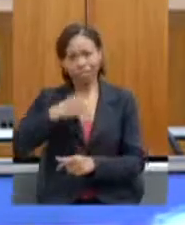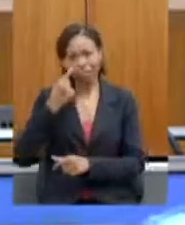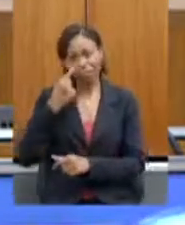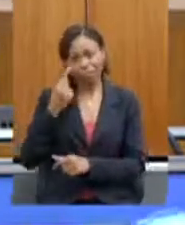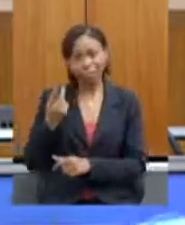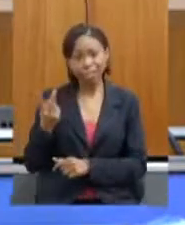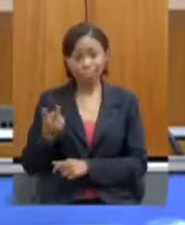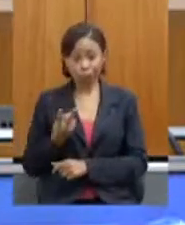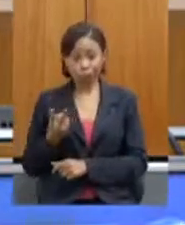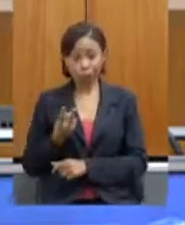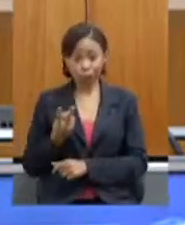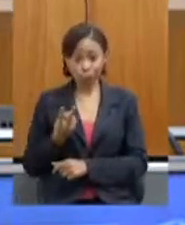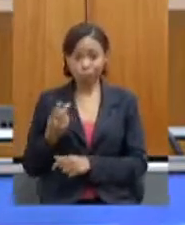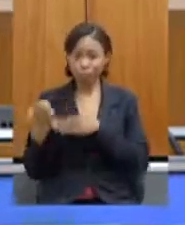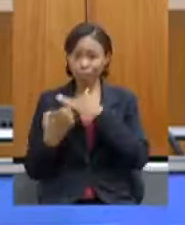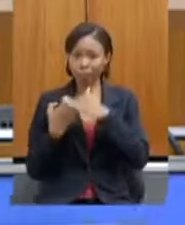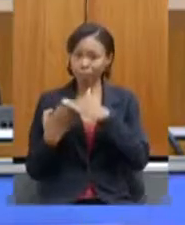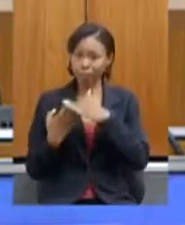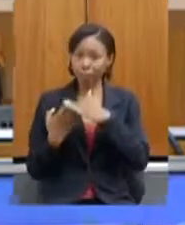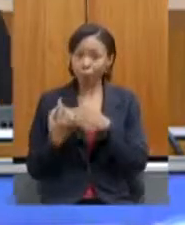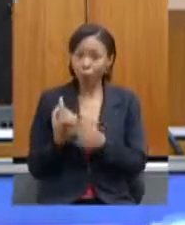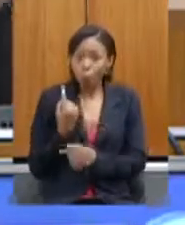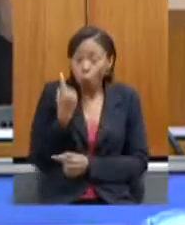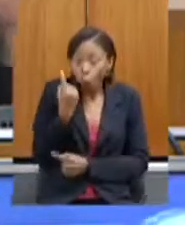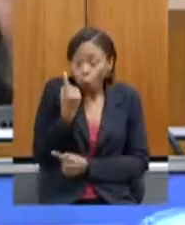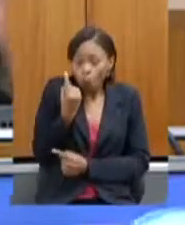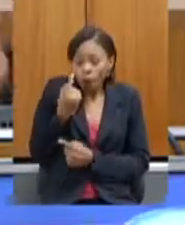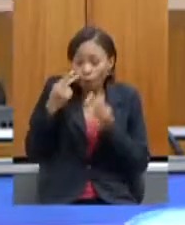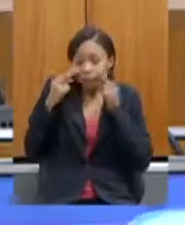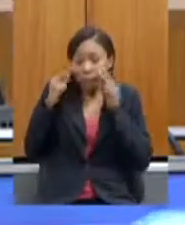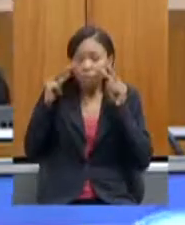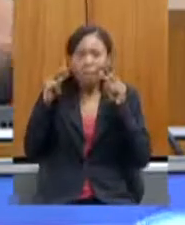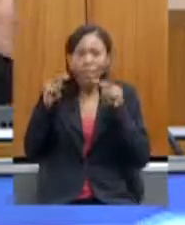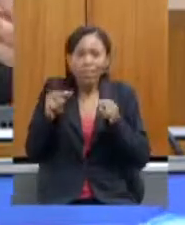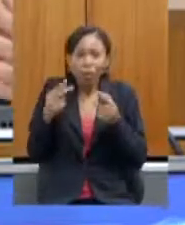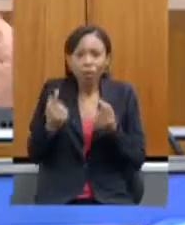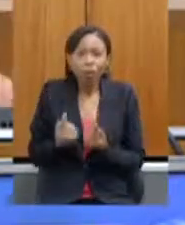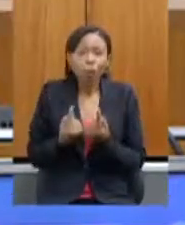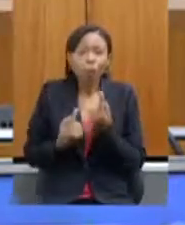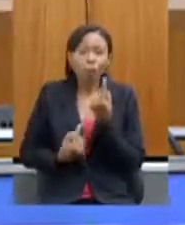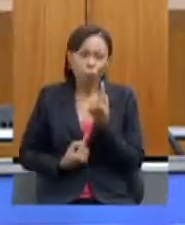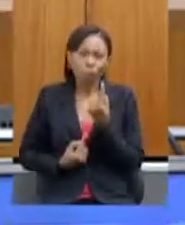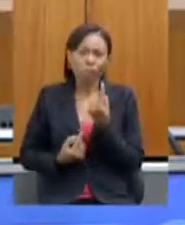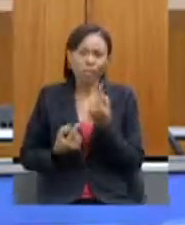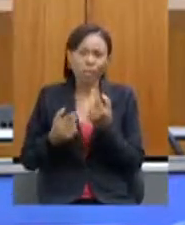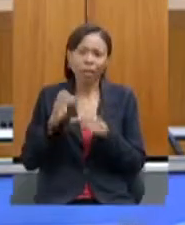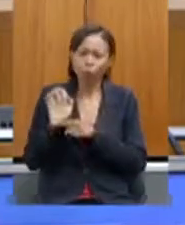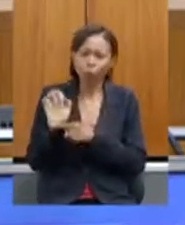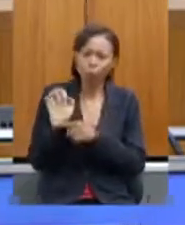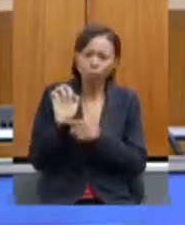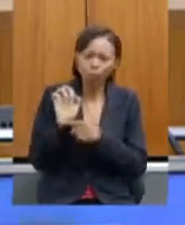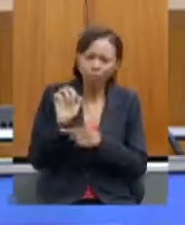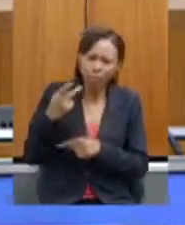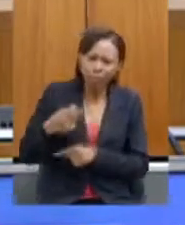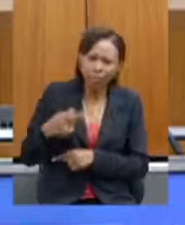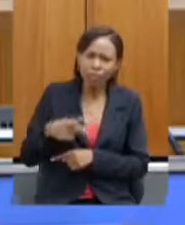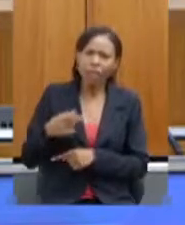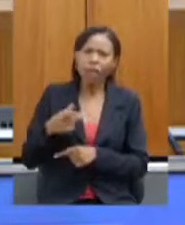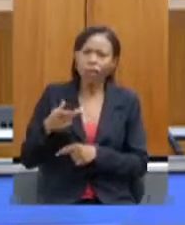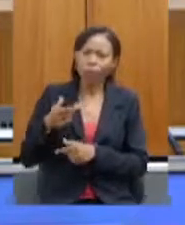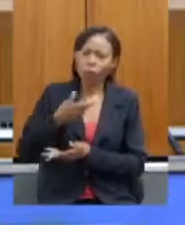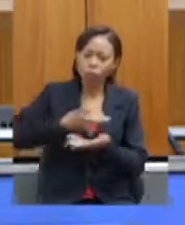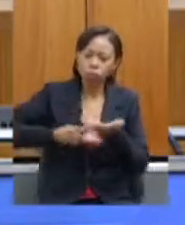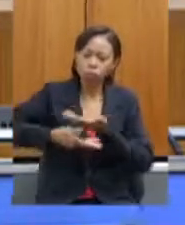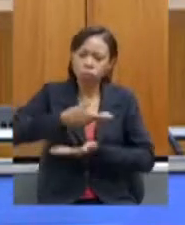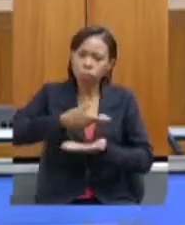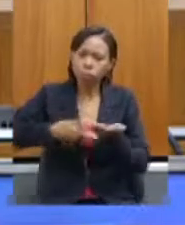visão única da necessidade de desenvolvimento do Estado organizando e coordenando as ações dos extensionistas e dos